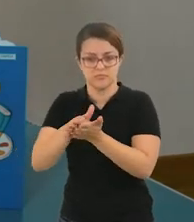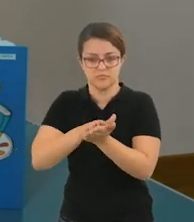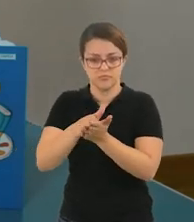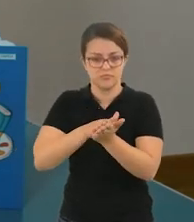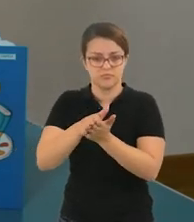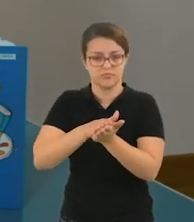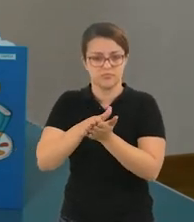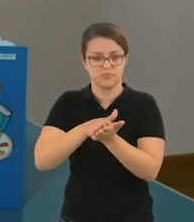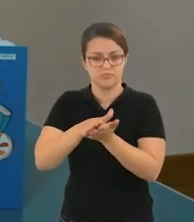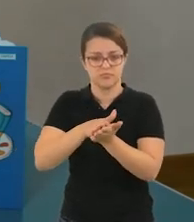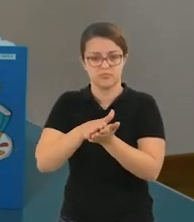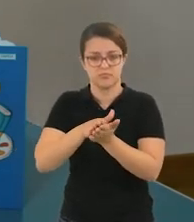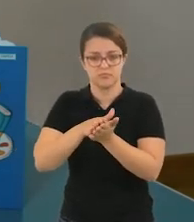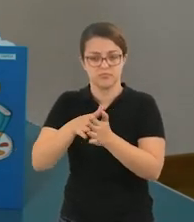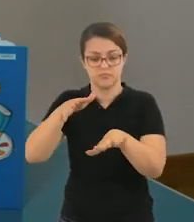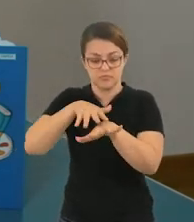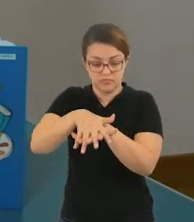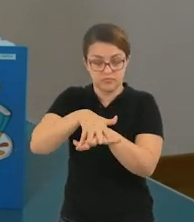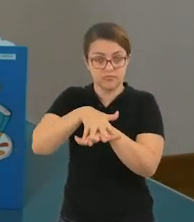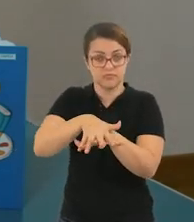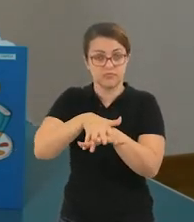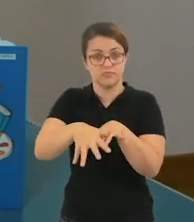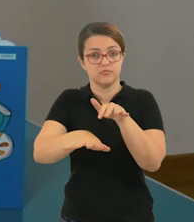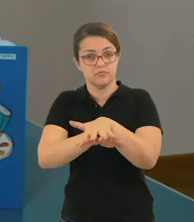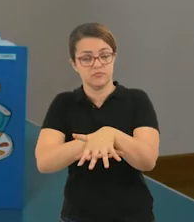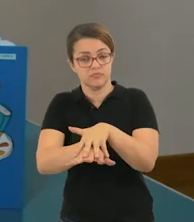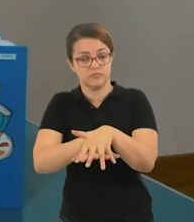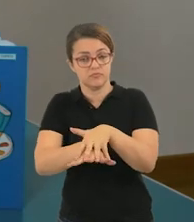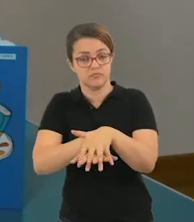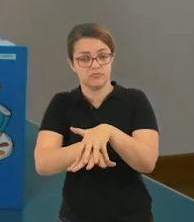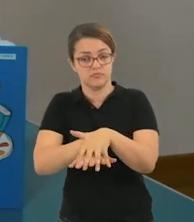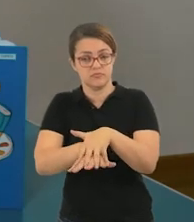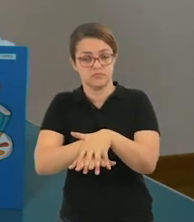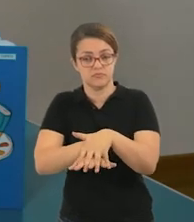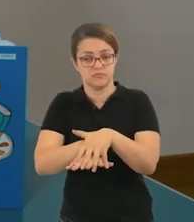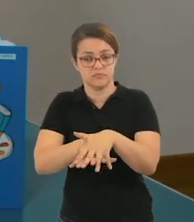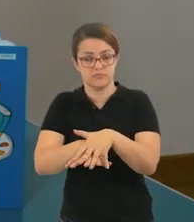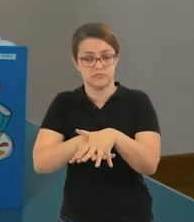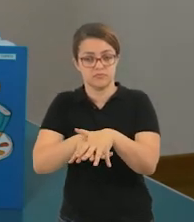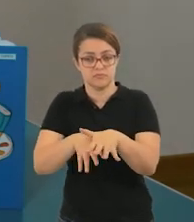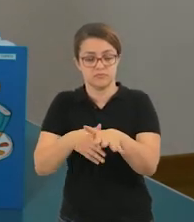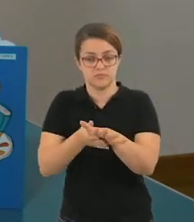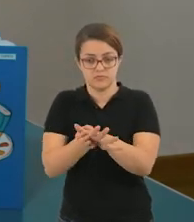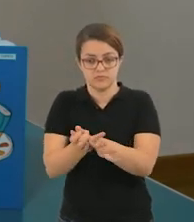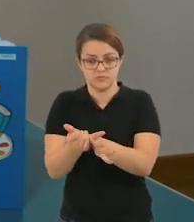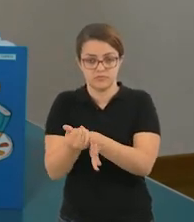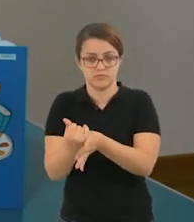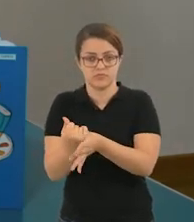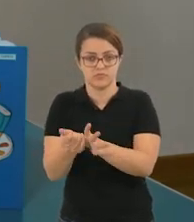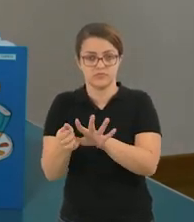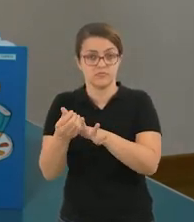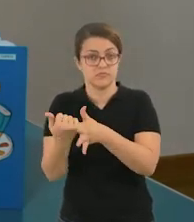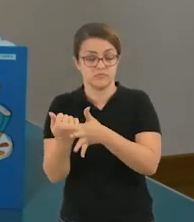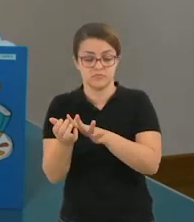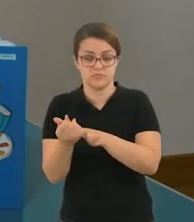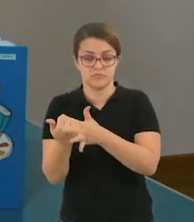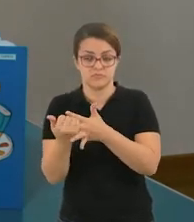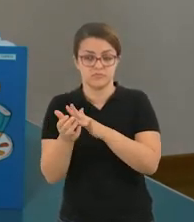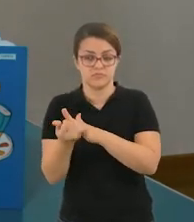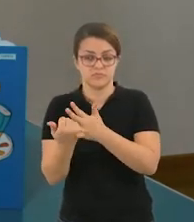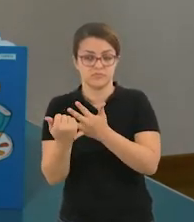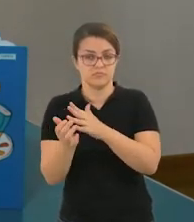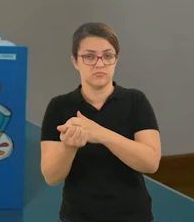Esfregue as palmas das mãos, esfregue entre os dedos, lave cada dedo separadamente,